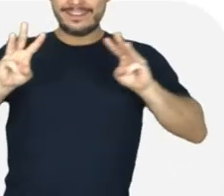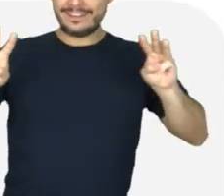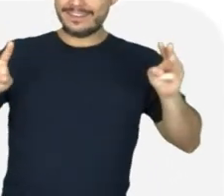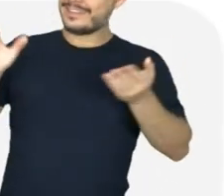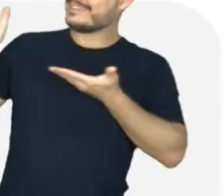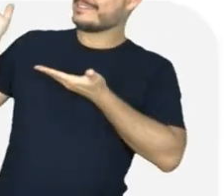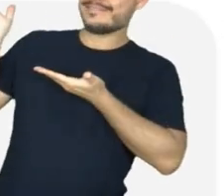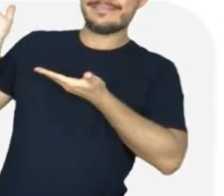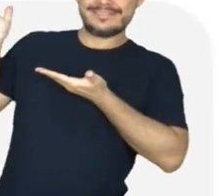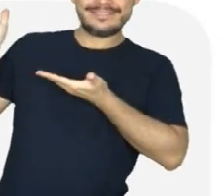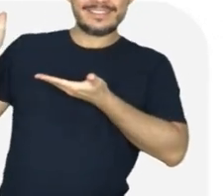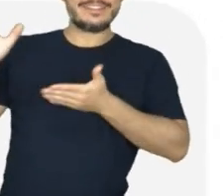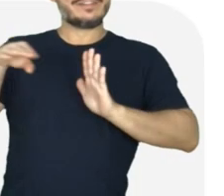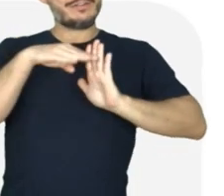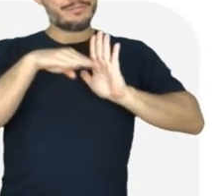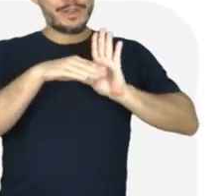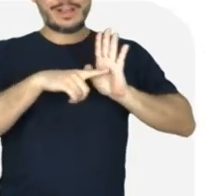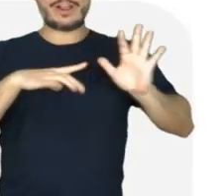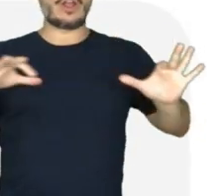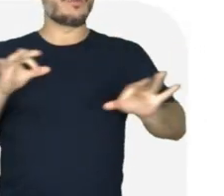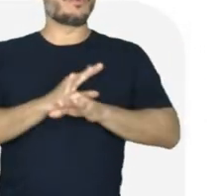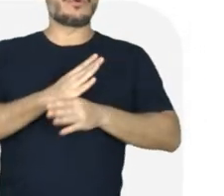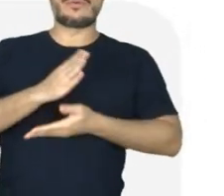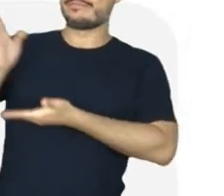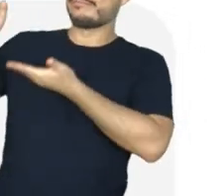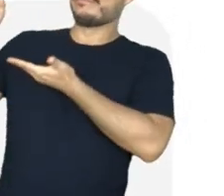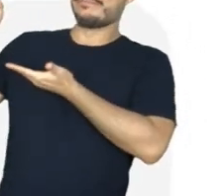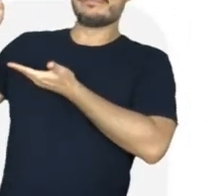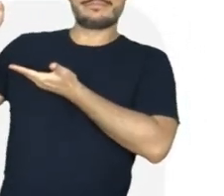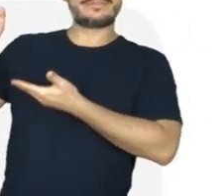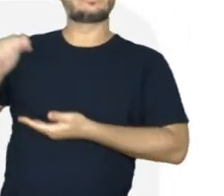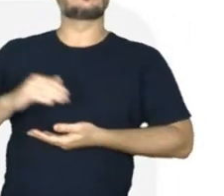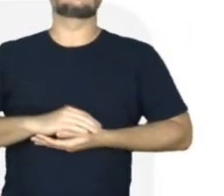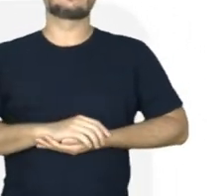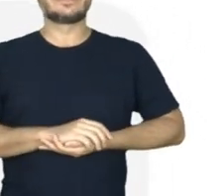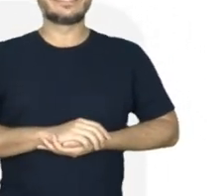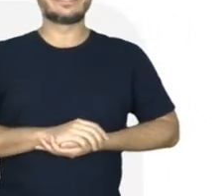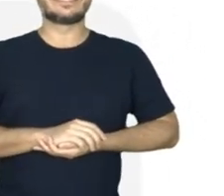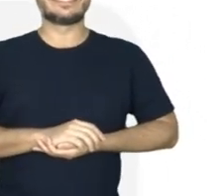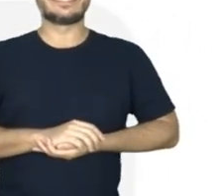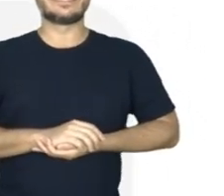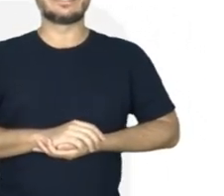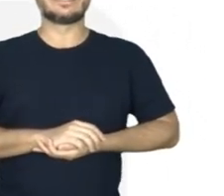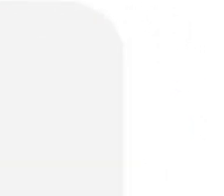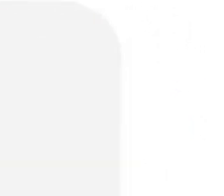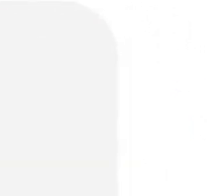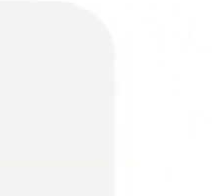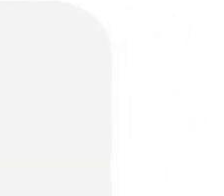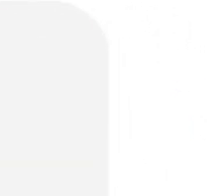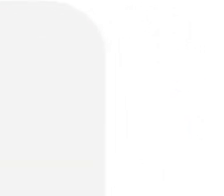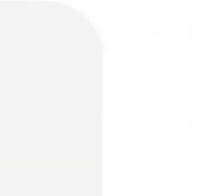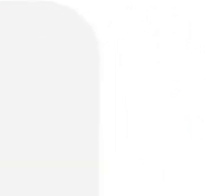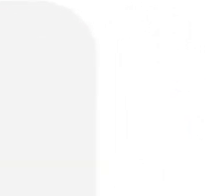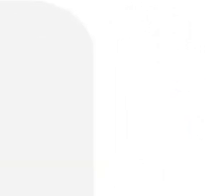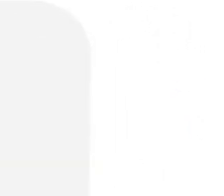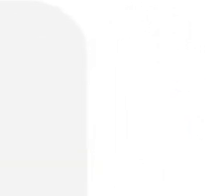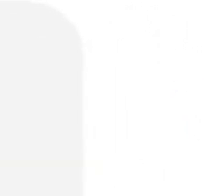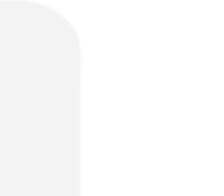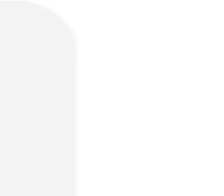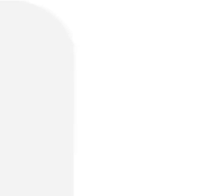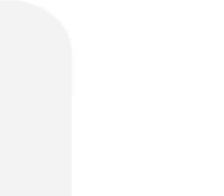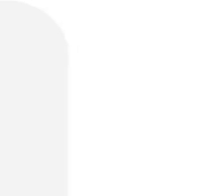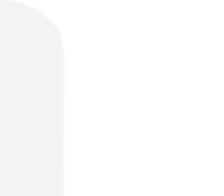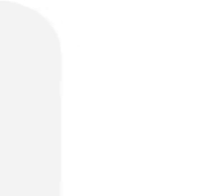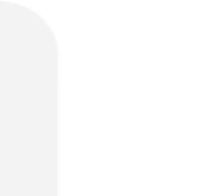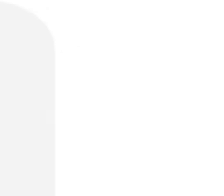e confira a programação completa em www.acessabh.com.br. Ícones das redes sociais.